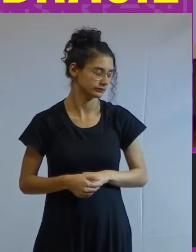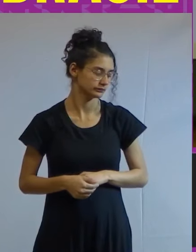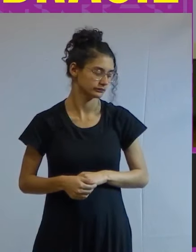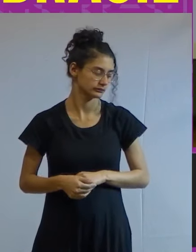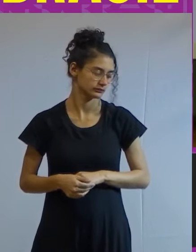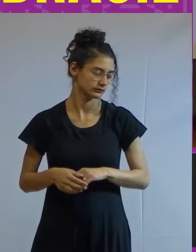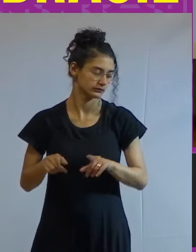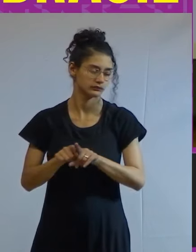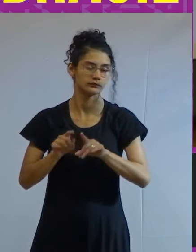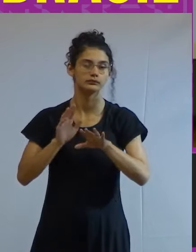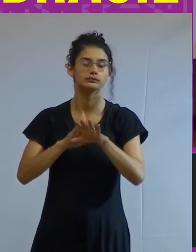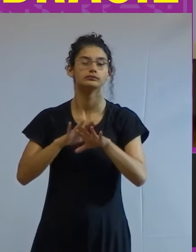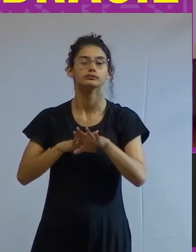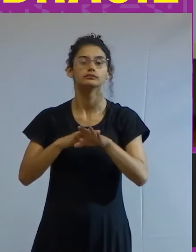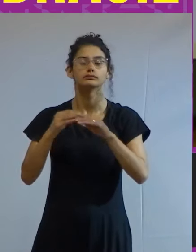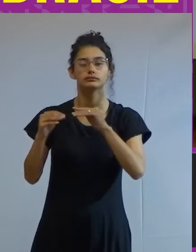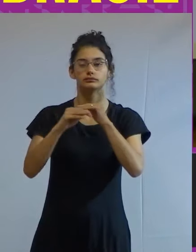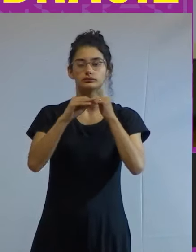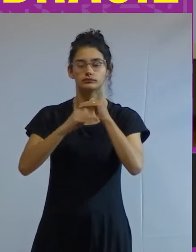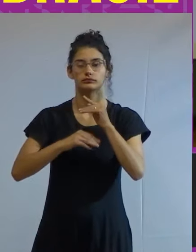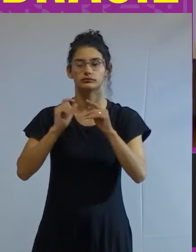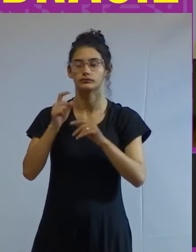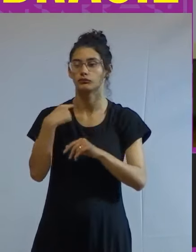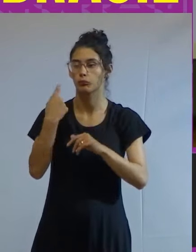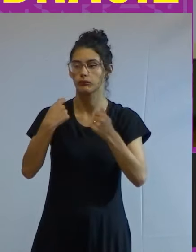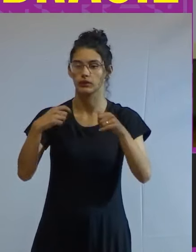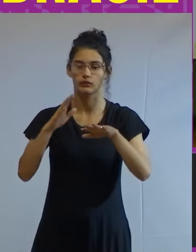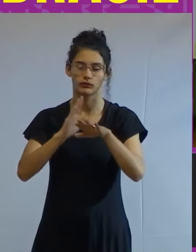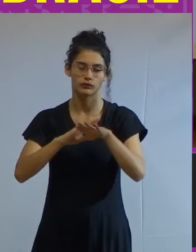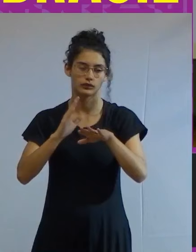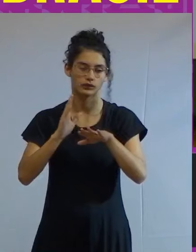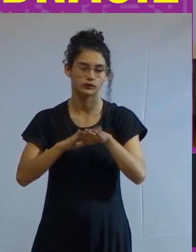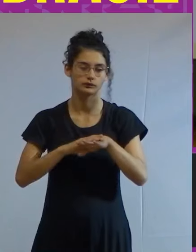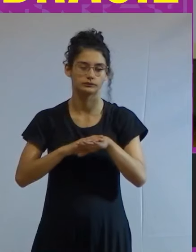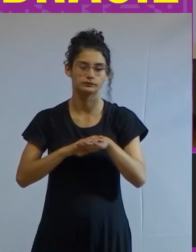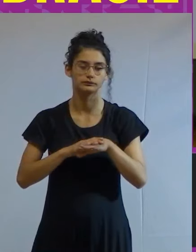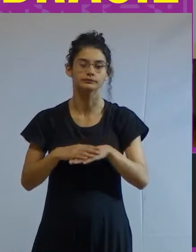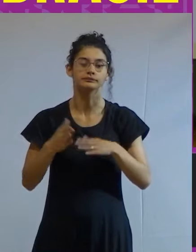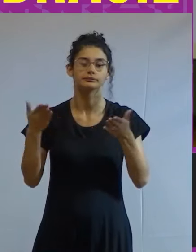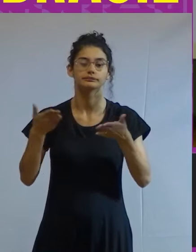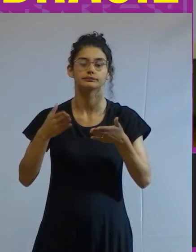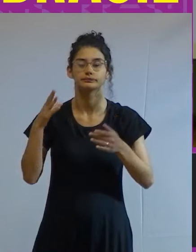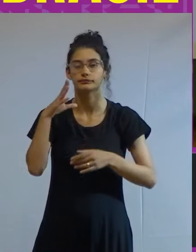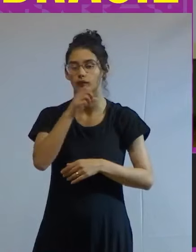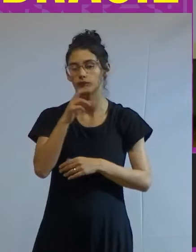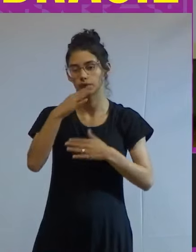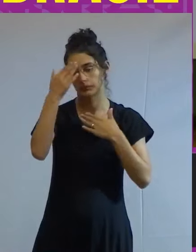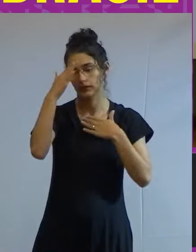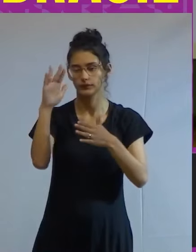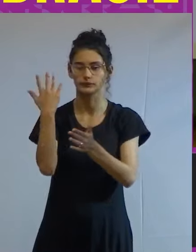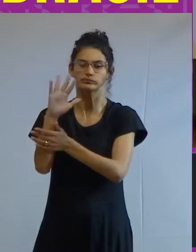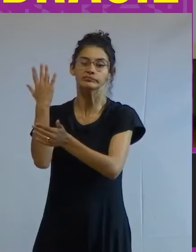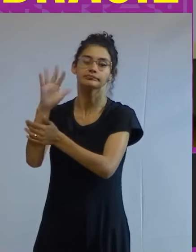combater as desigualdades que é o que nós precisamos fazer urgentemente muito obrigado